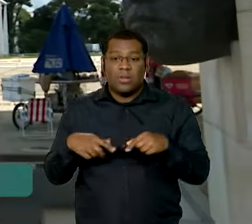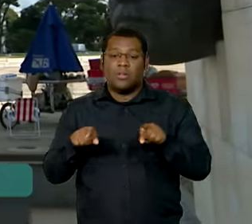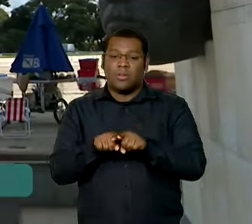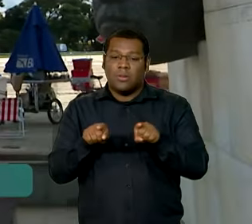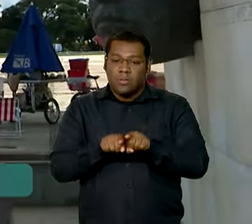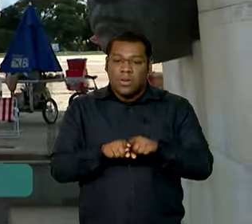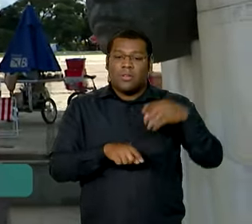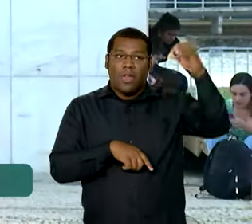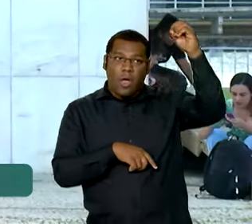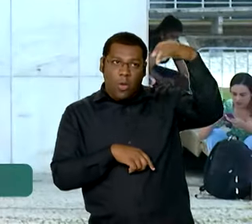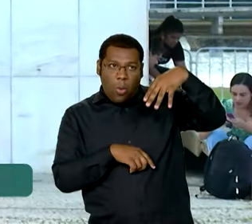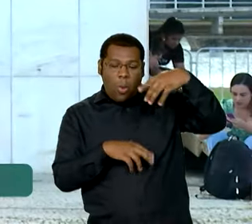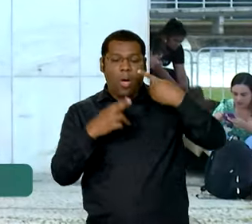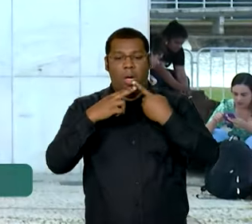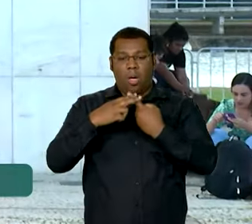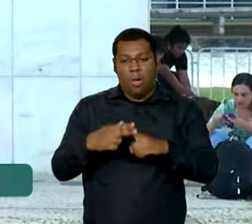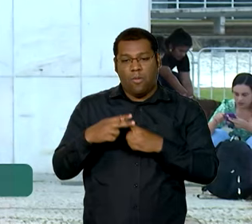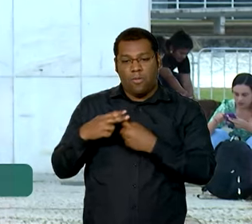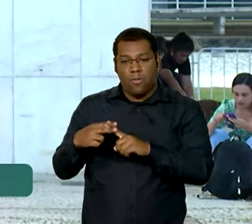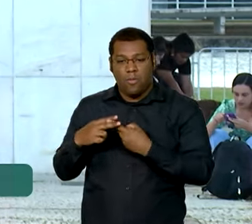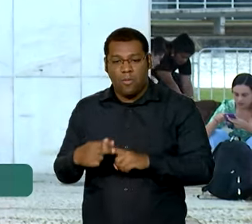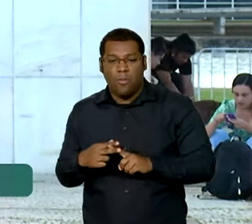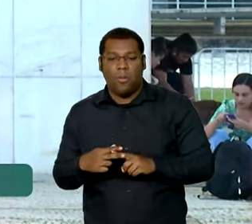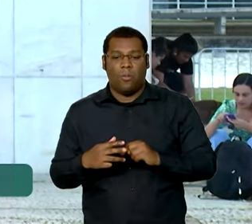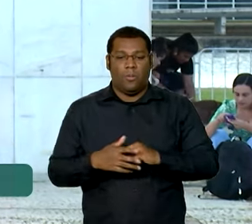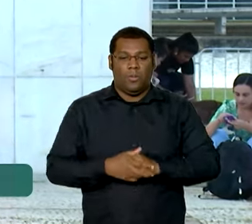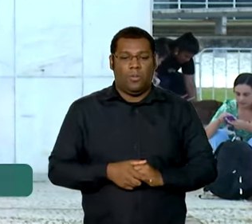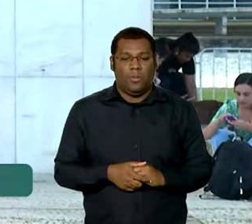tem também o restauro de algumas